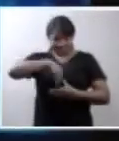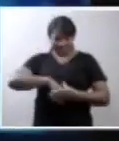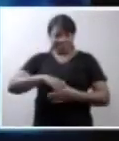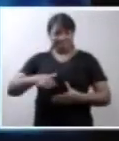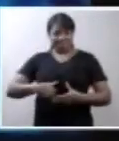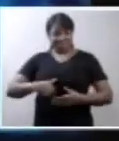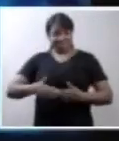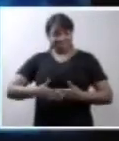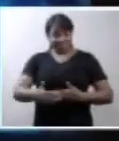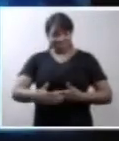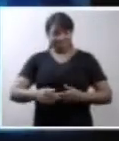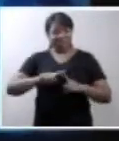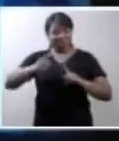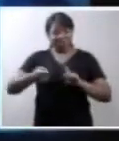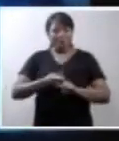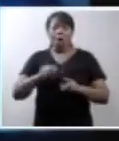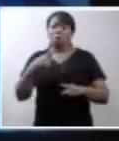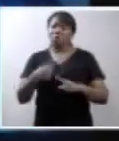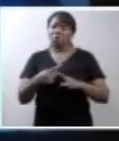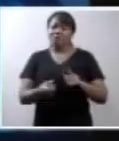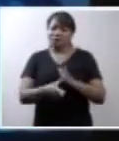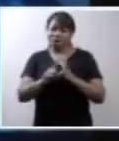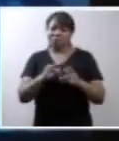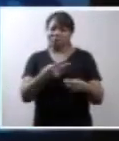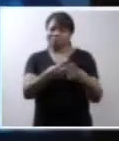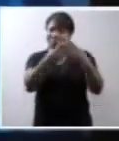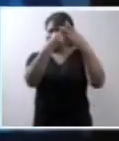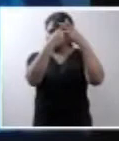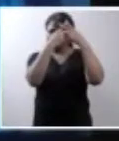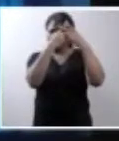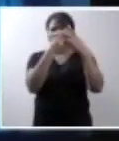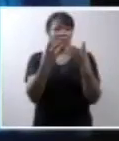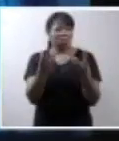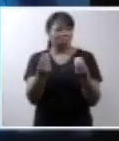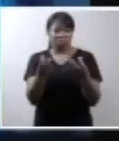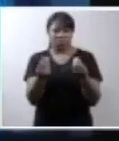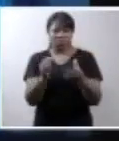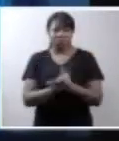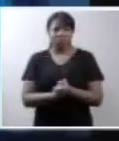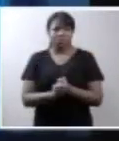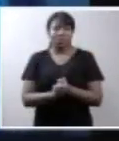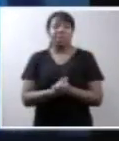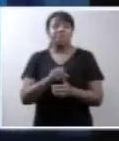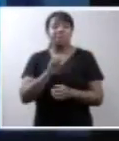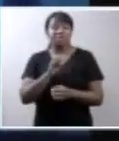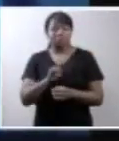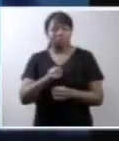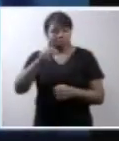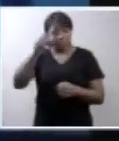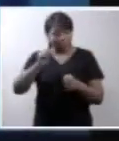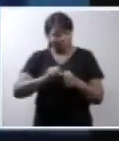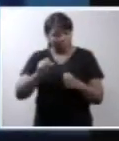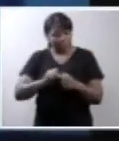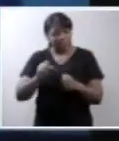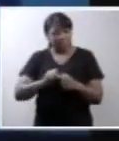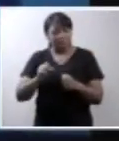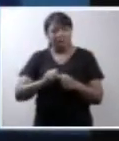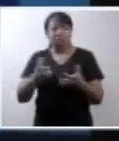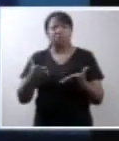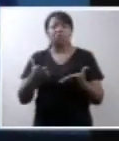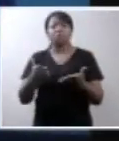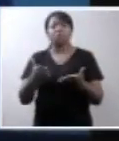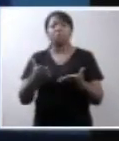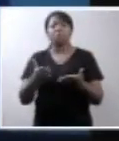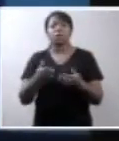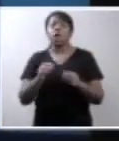Porque foi um trauma terrível. Um trauma terrível. E se fosse para fazer, fosse